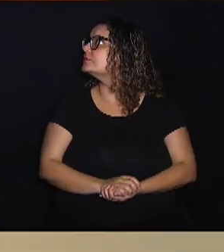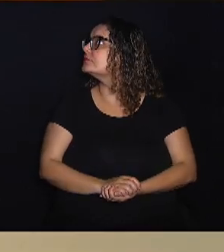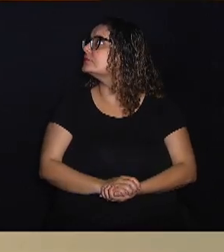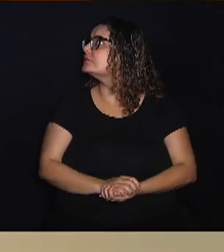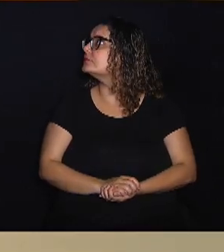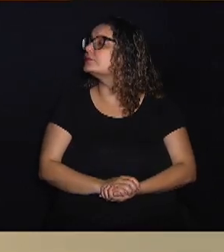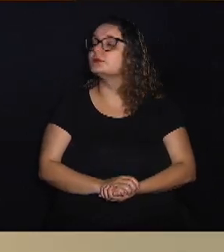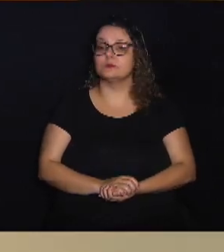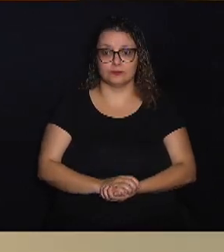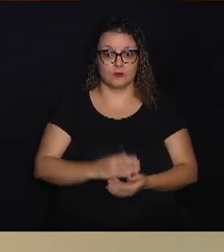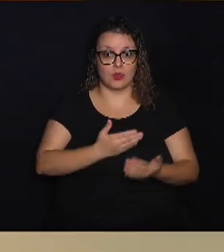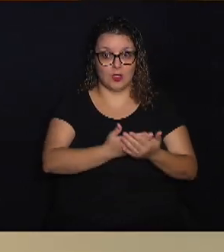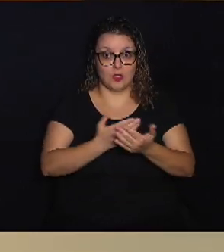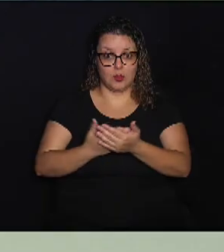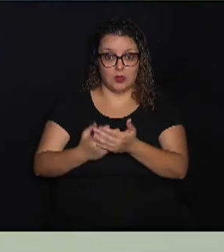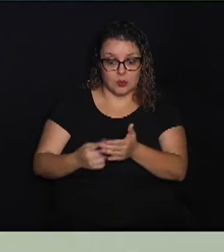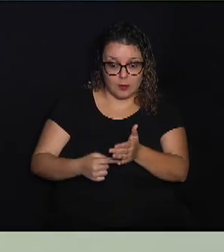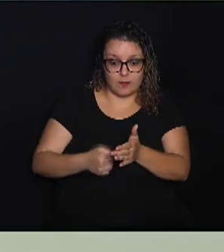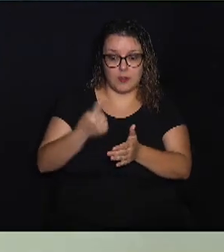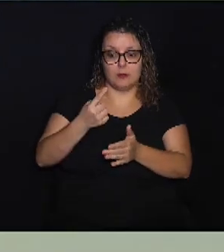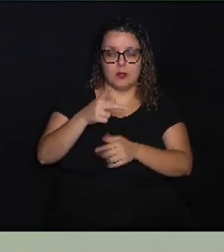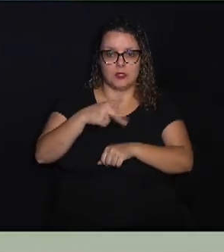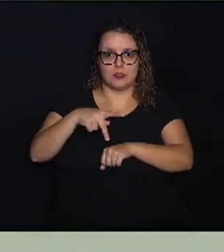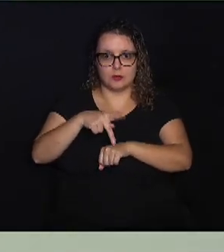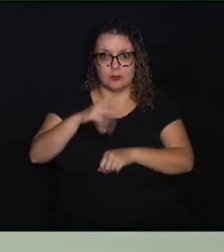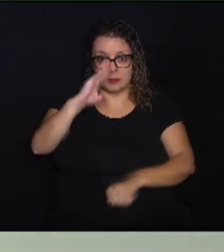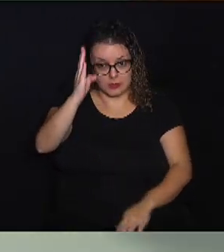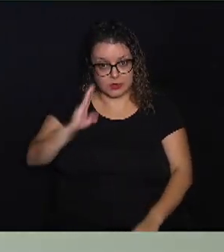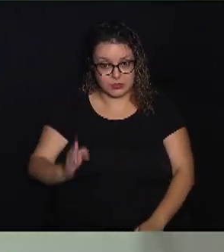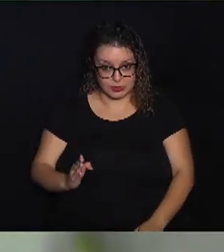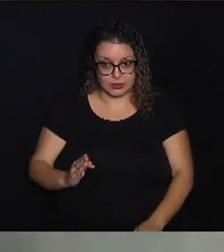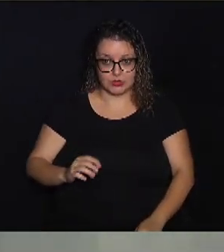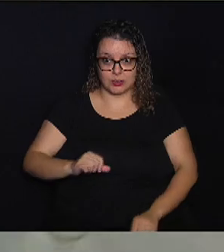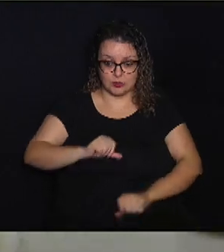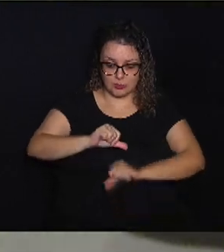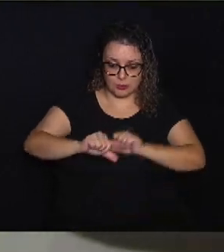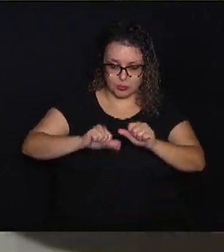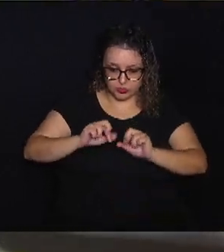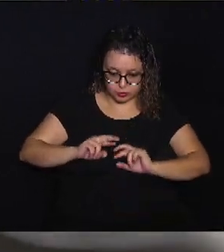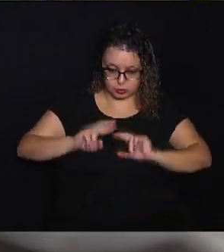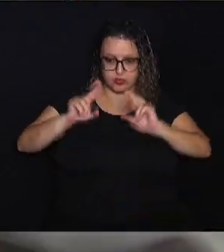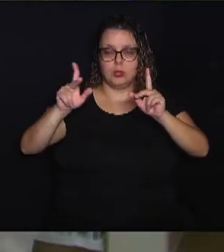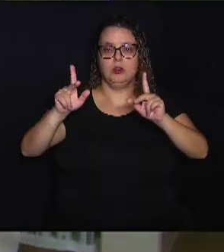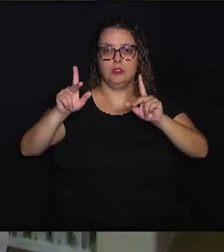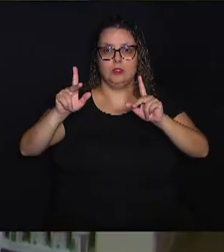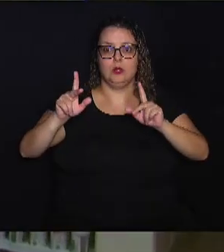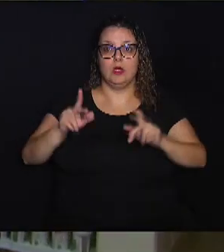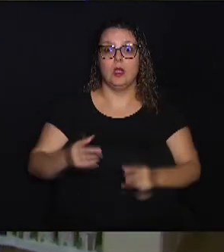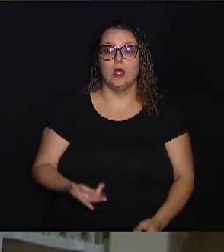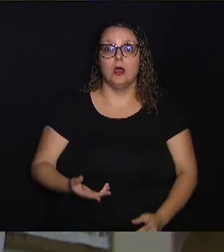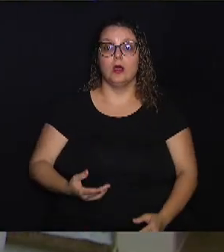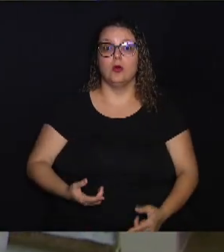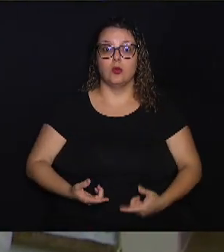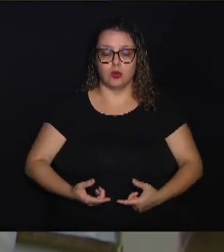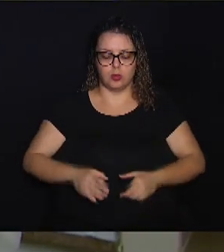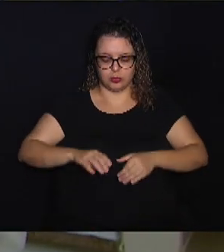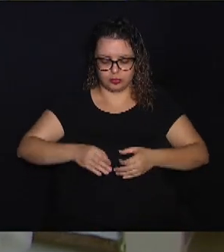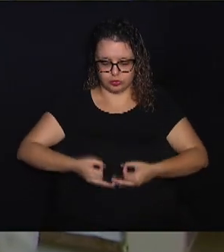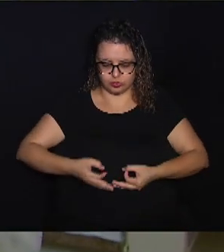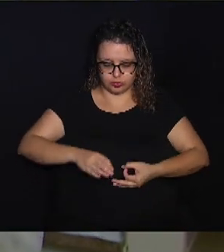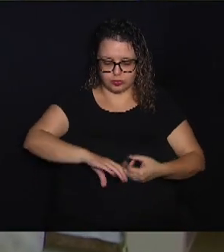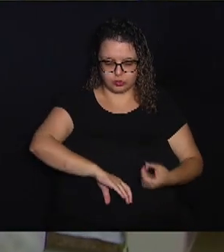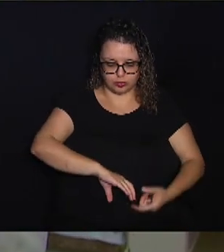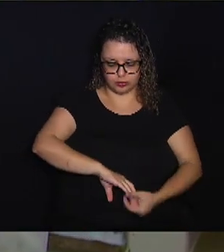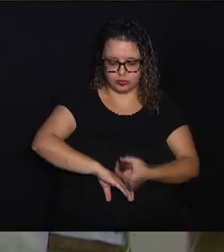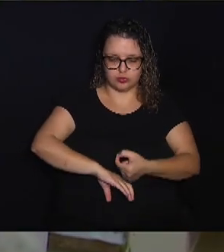Um estudo pioneiro no Brasil está revolucionando a detecção precoce do câncer de colo do útero no sistema público